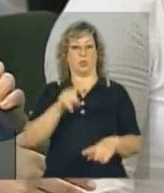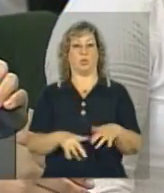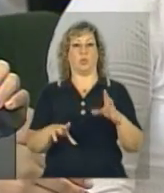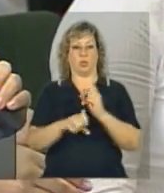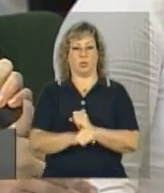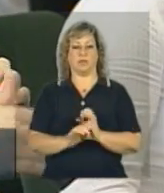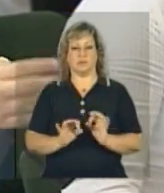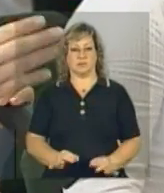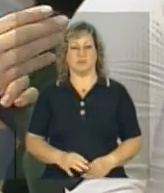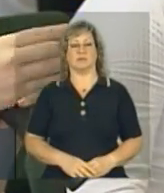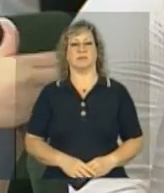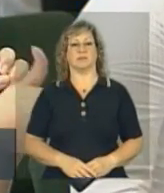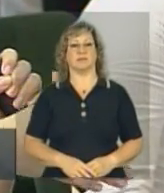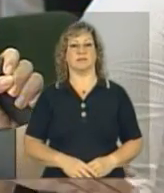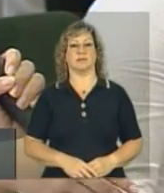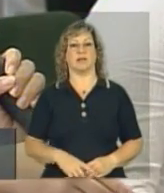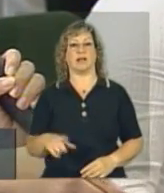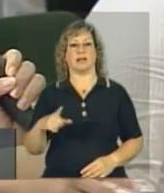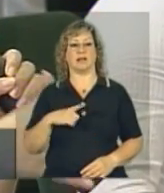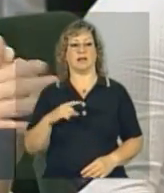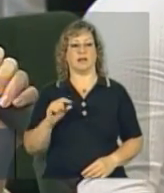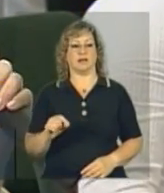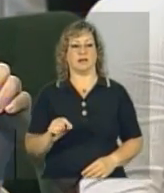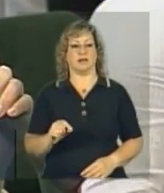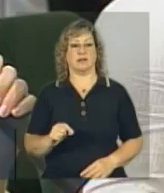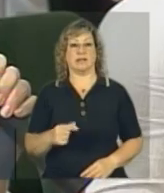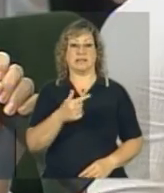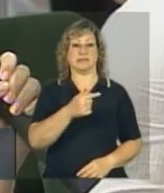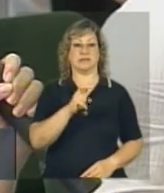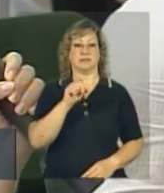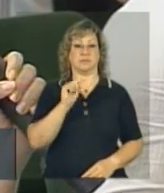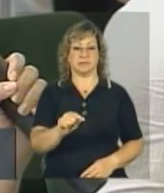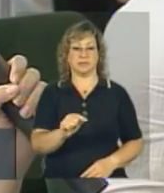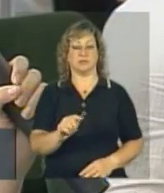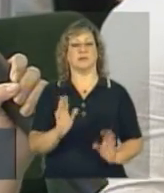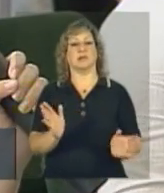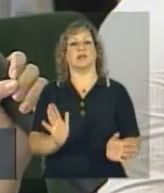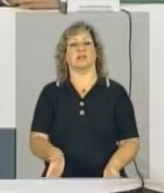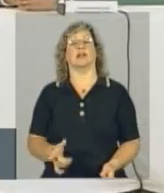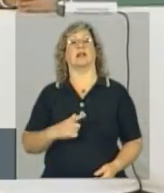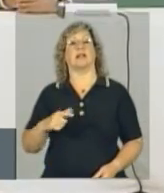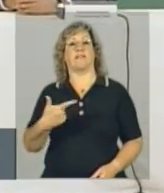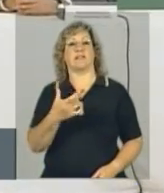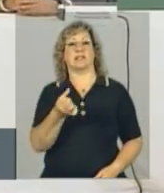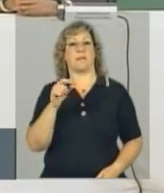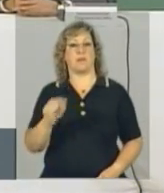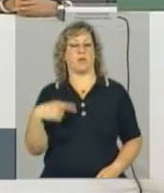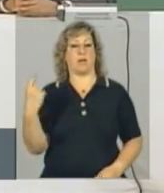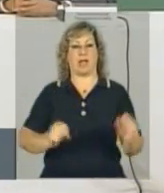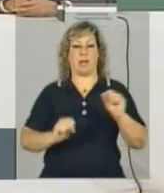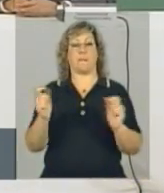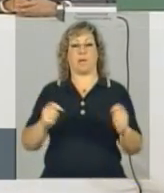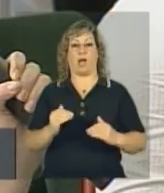101 mil, total. Tanto ofertado pelo governo. 75 mil e 26 mil que nós já temos das empresas que pode aumentar.